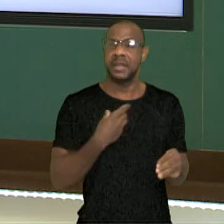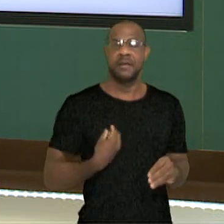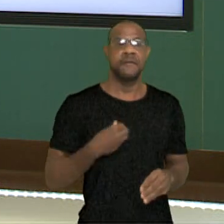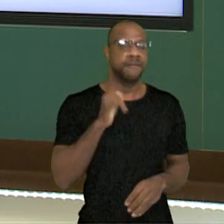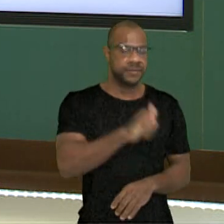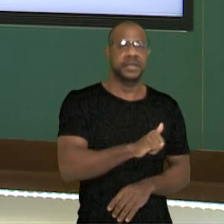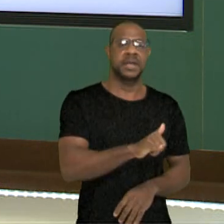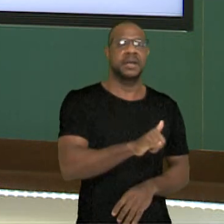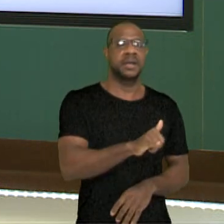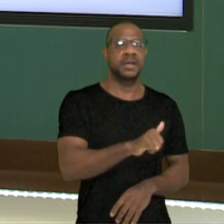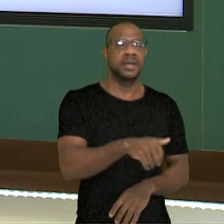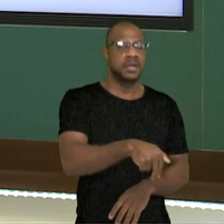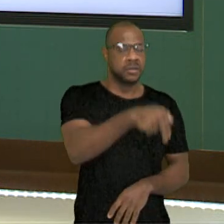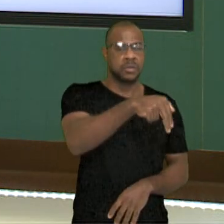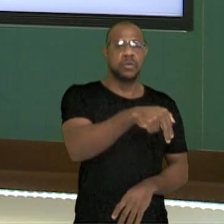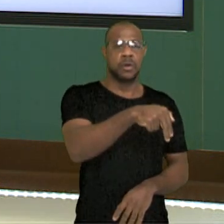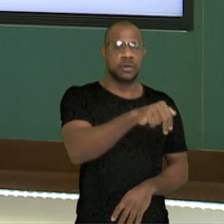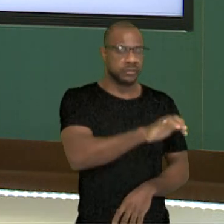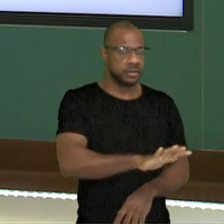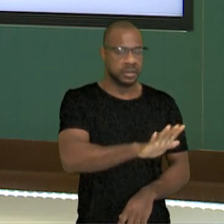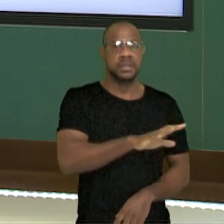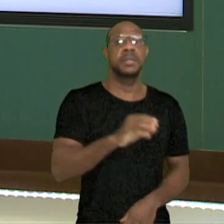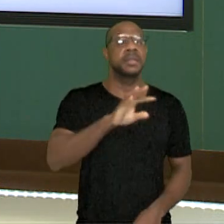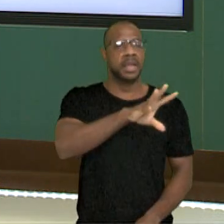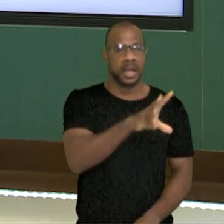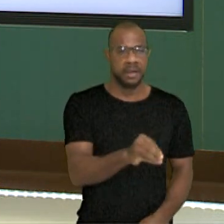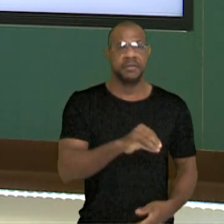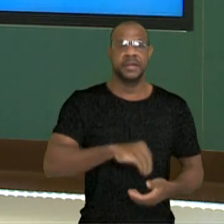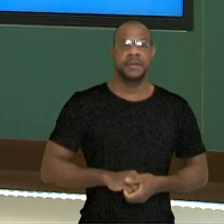no norte da África.